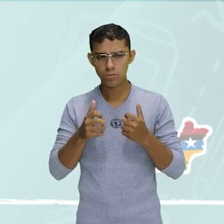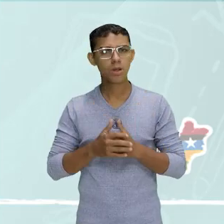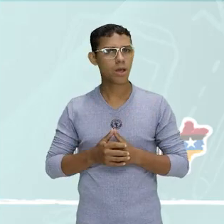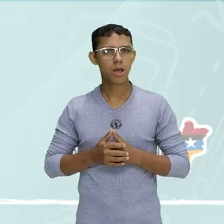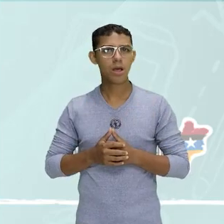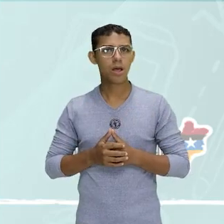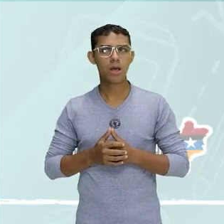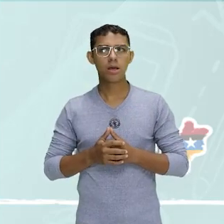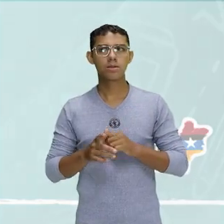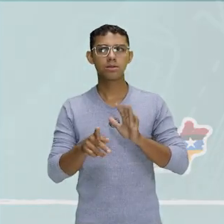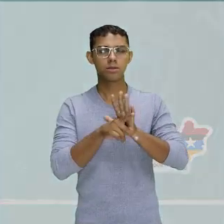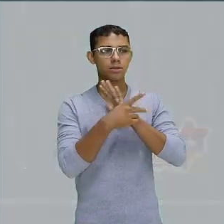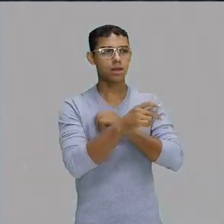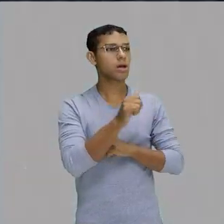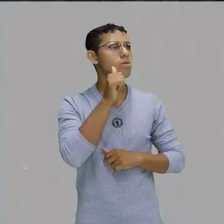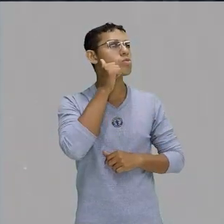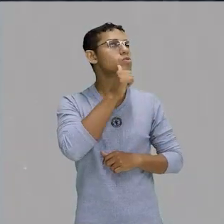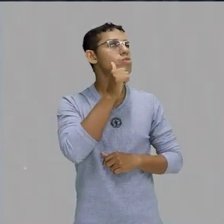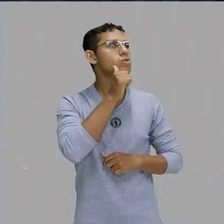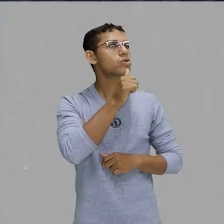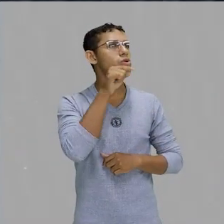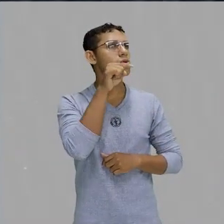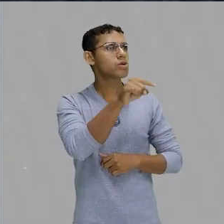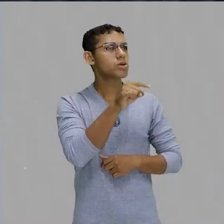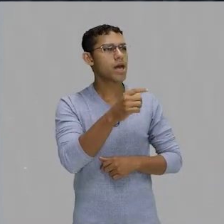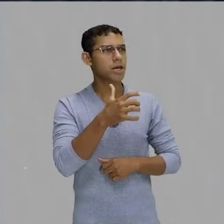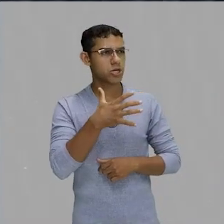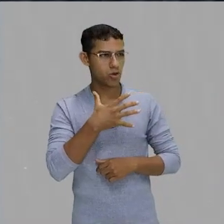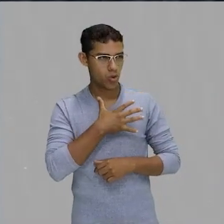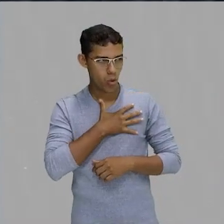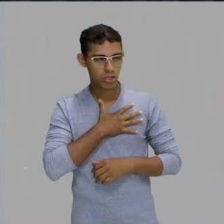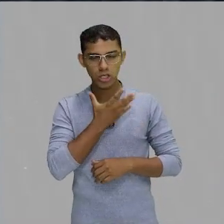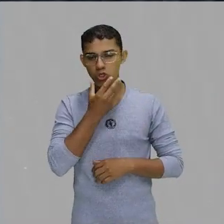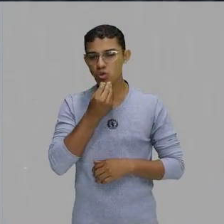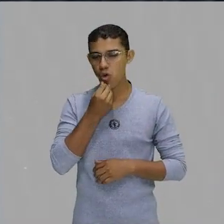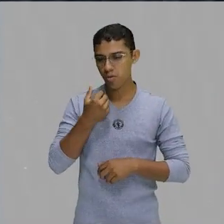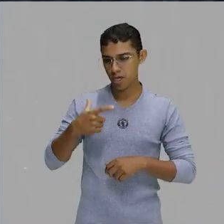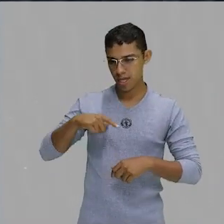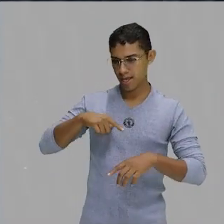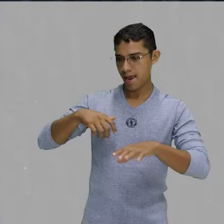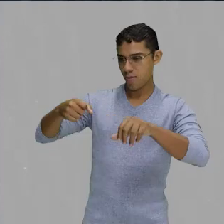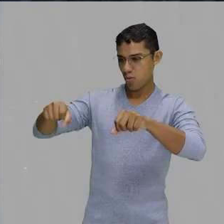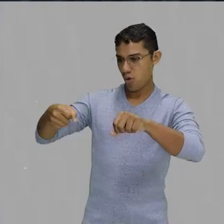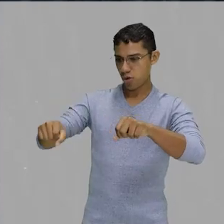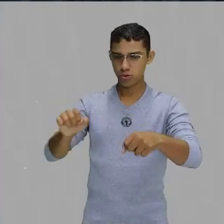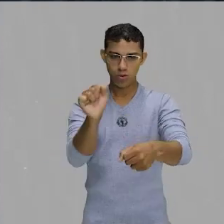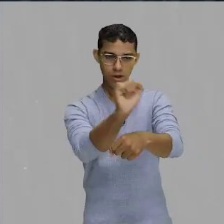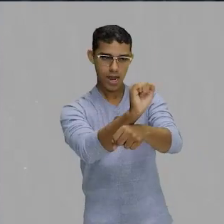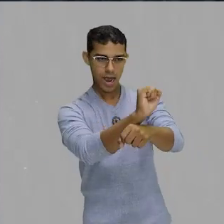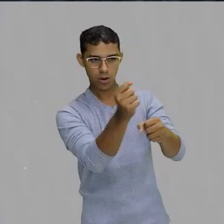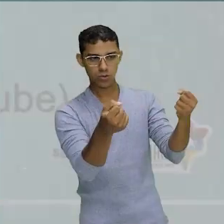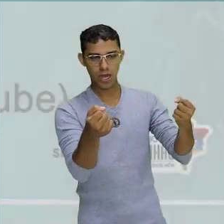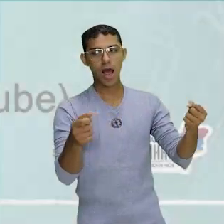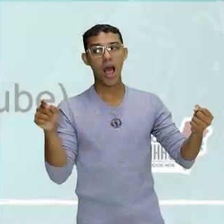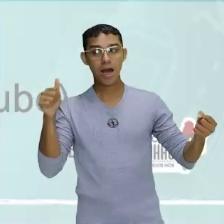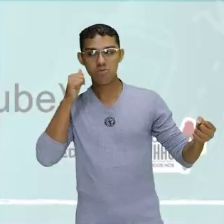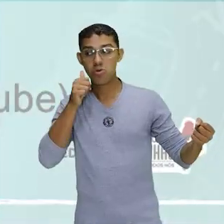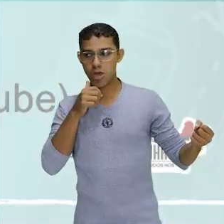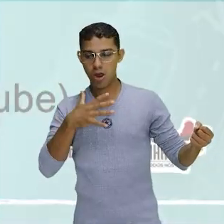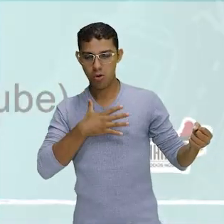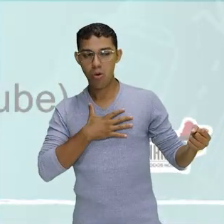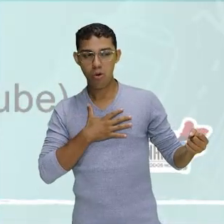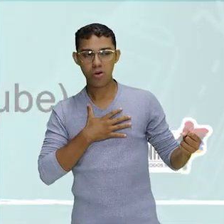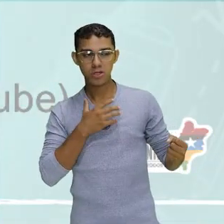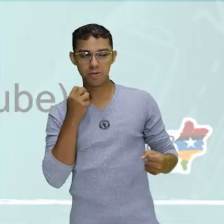falando daquela Maria Gasolina que a gente conhece, certo? Ele está falando da dança ser o combustível dela. E trouxe